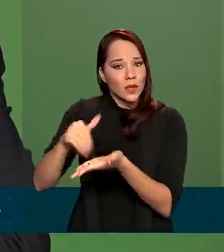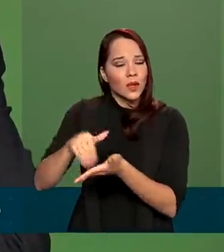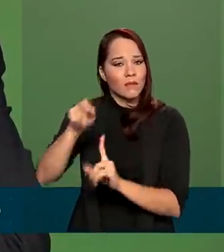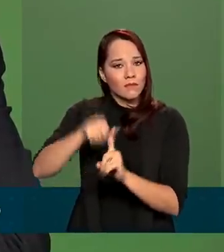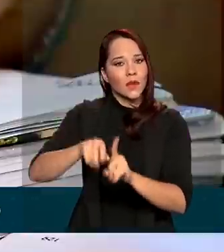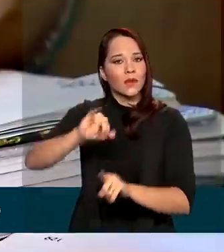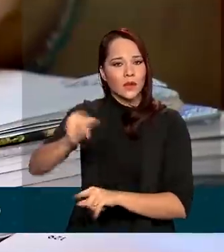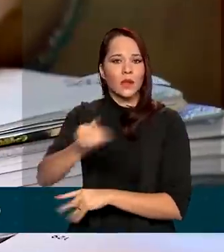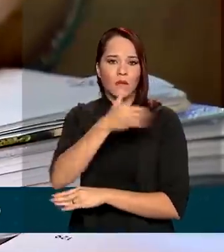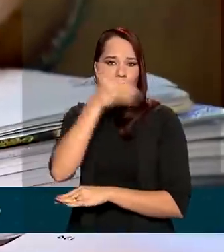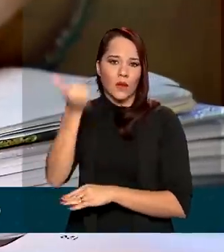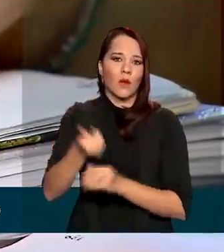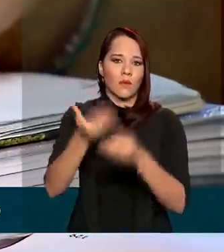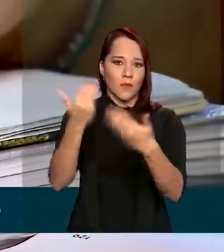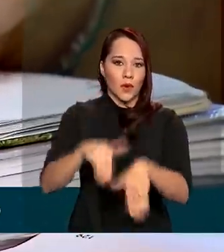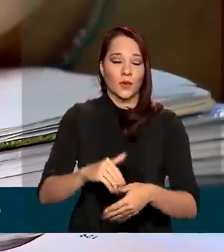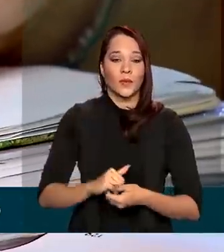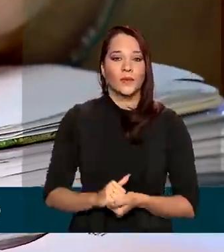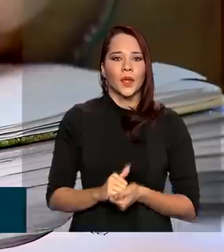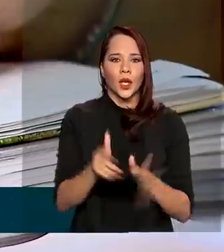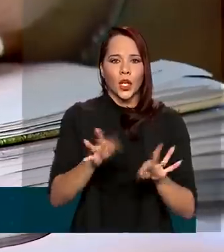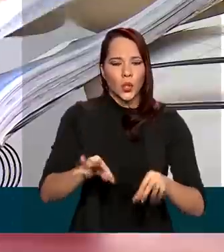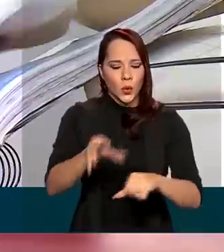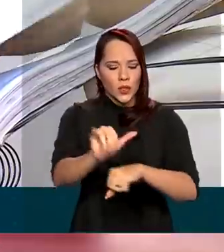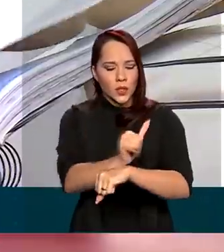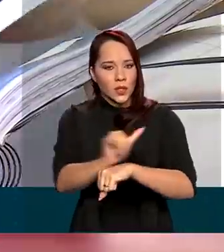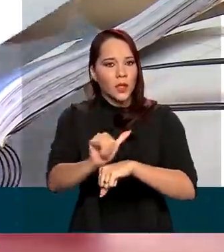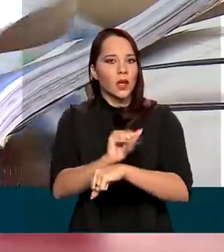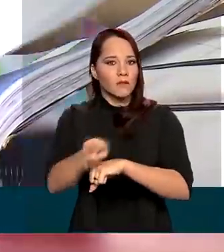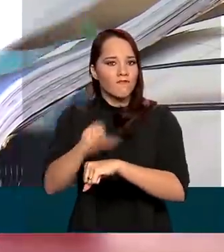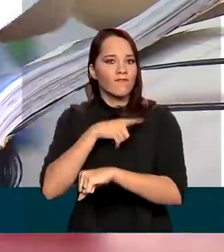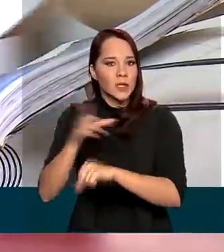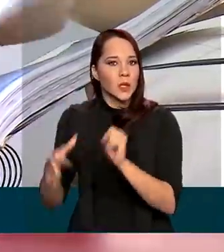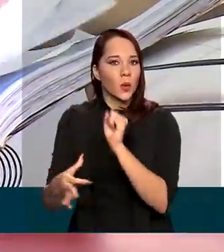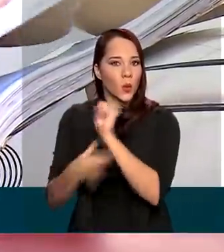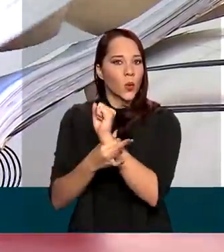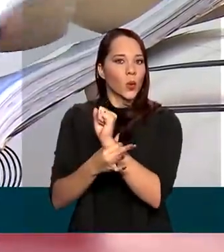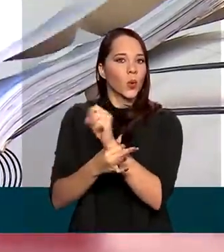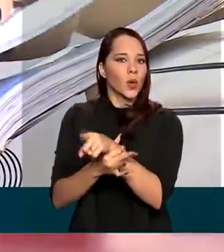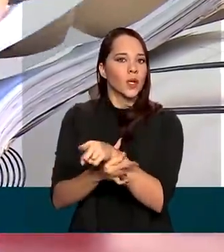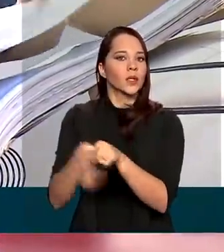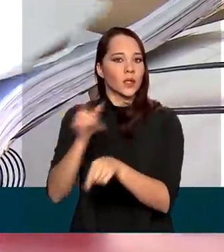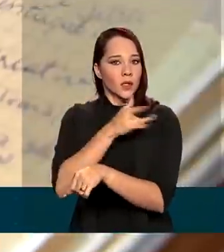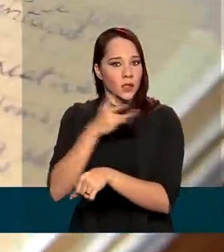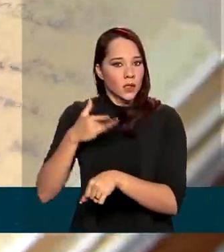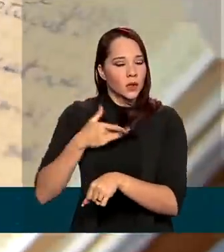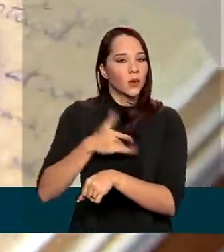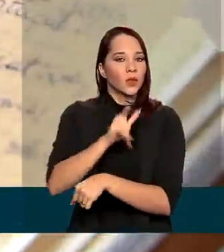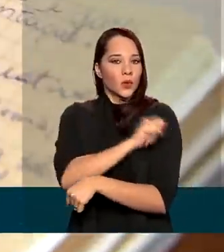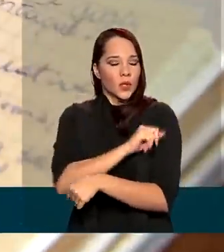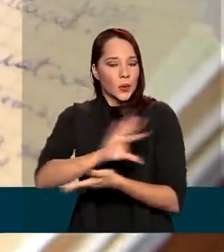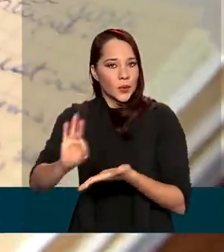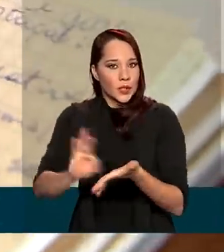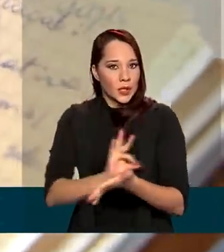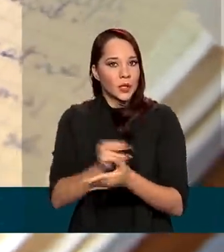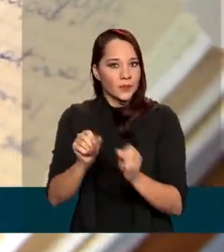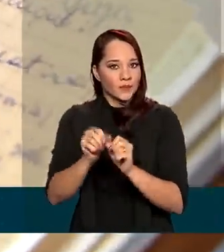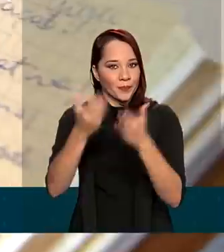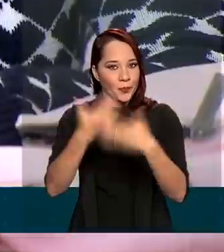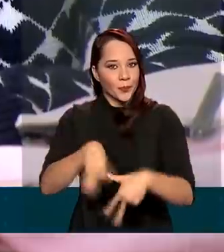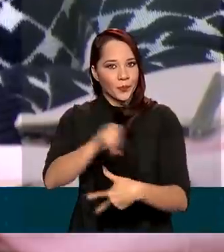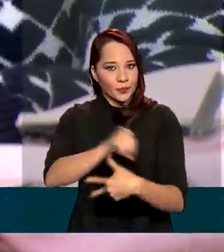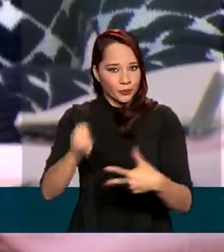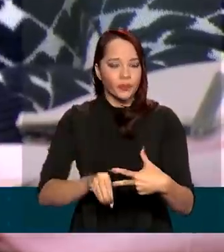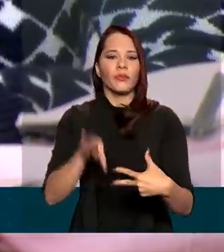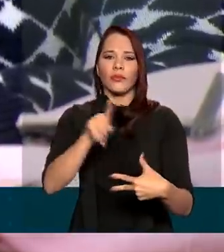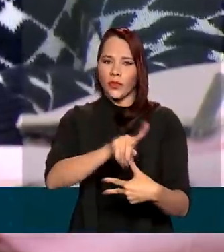janeiro seria melhor para fazer essa prova. Todas as medidas para garantir a segurança em relação à saúde dos inscritos para a prova serão